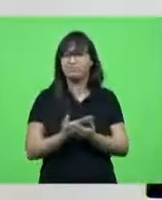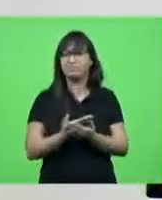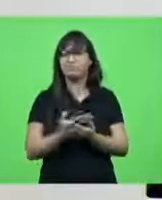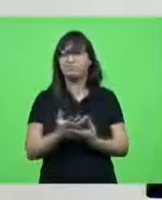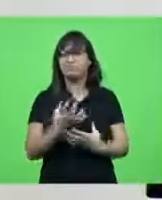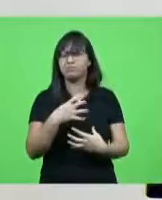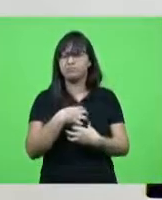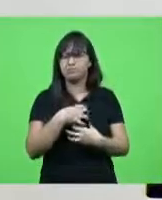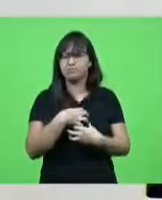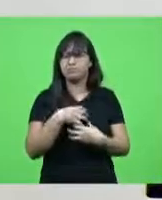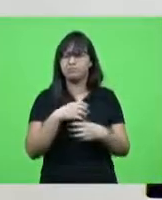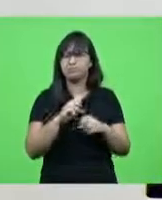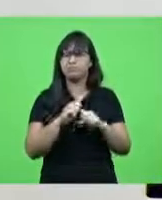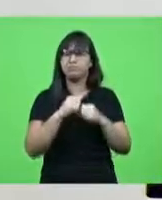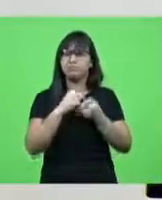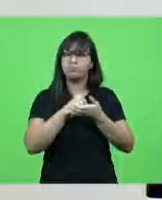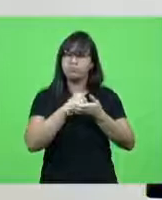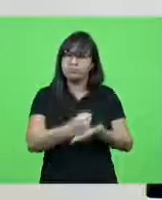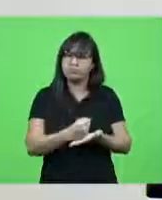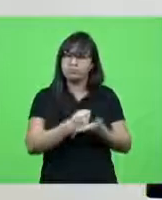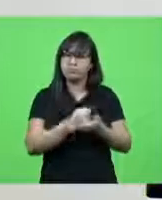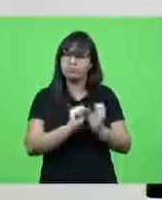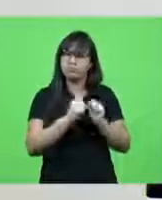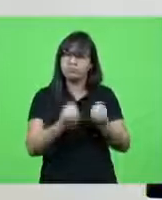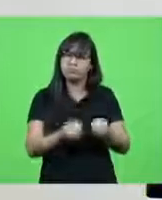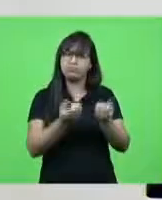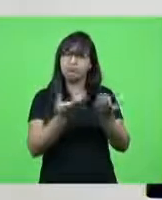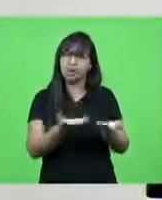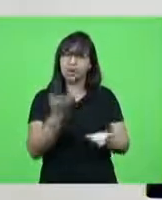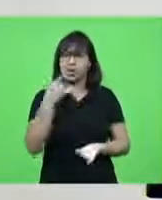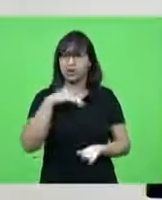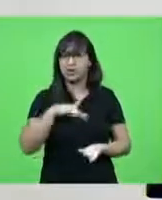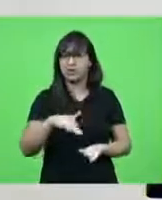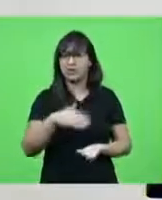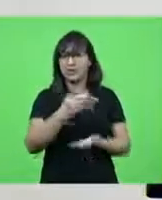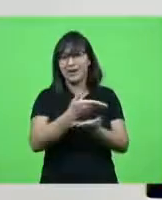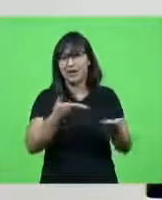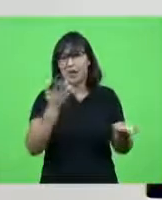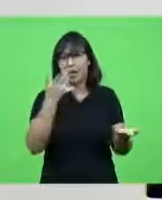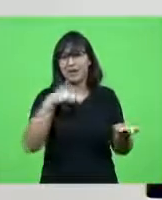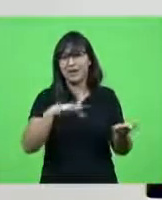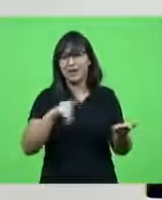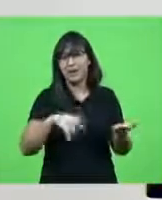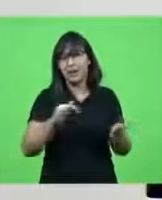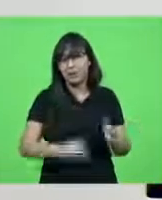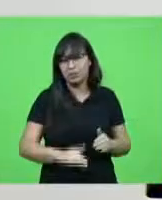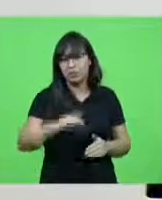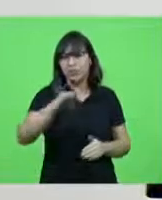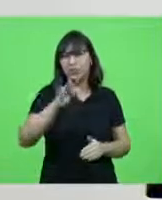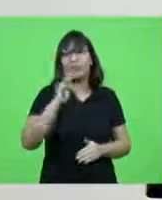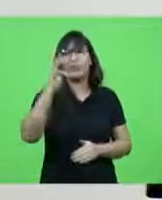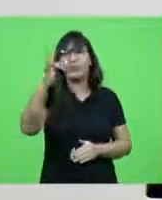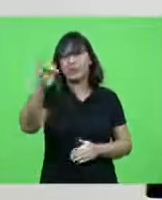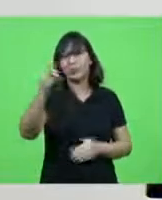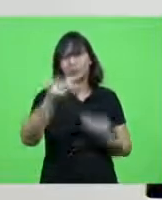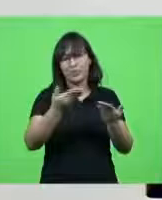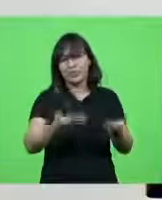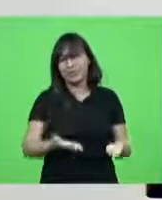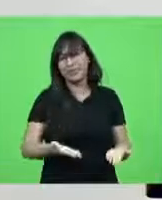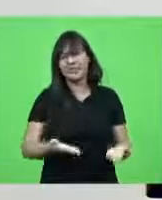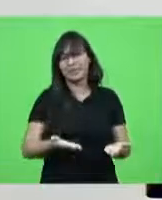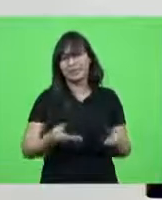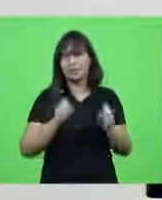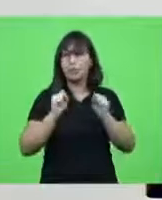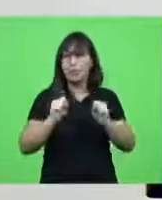defender as nossas crianças vamos lutar eles são o nosso futuro é o futuro são as gerações futuras que a gente